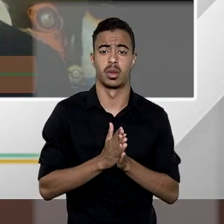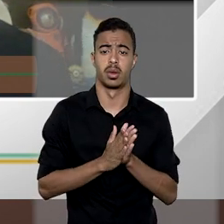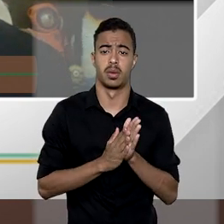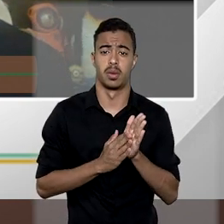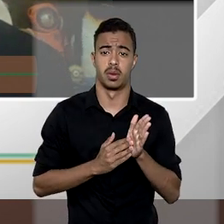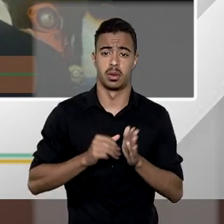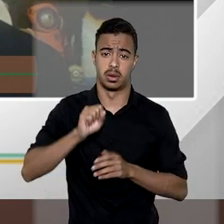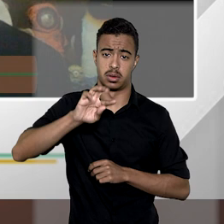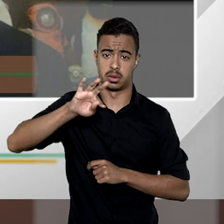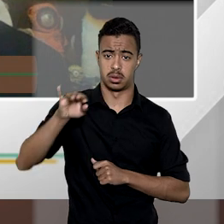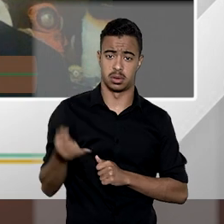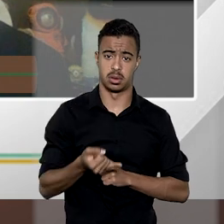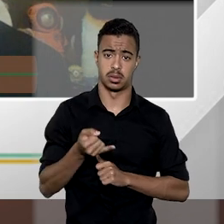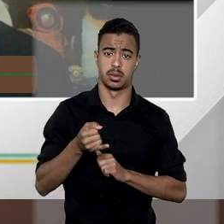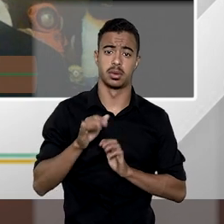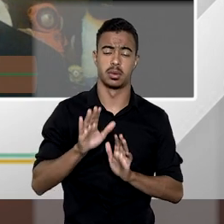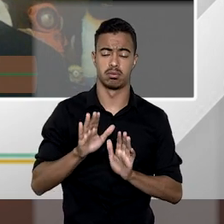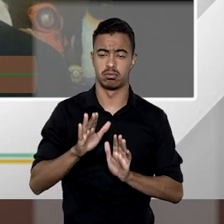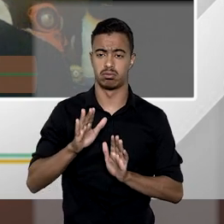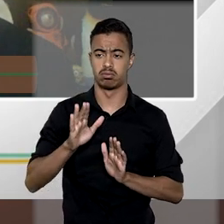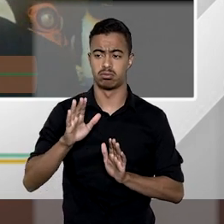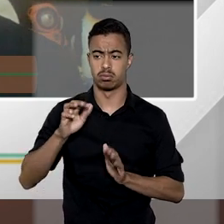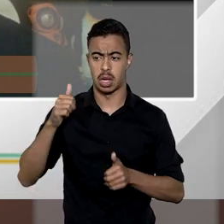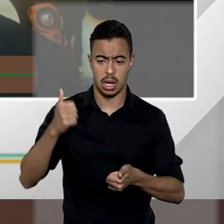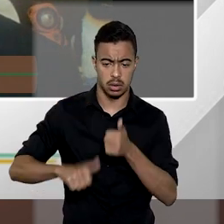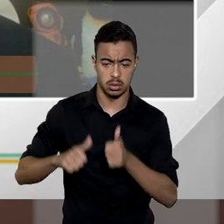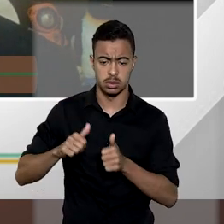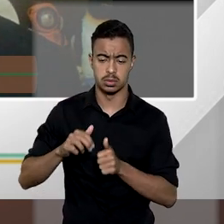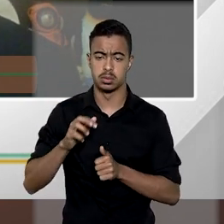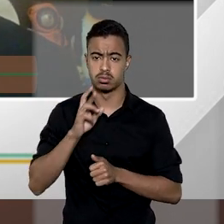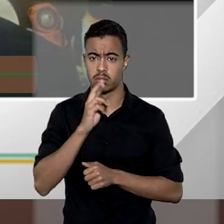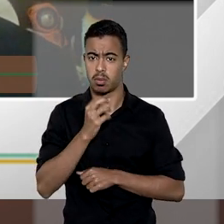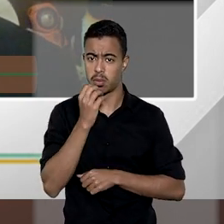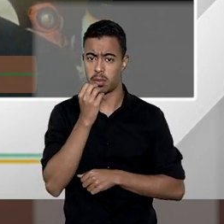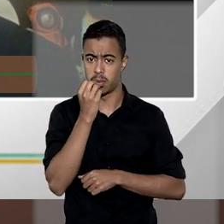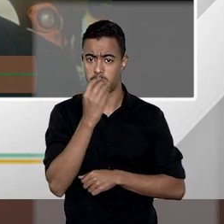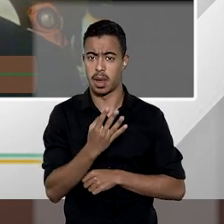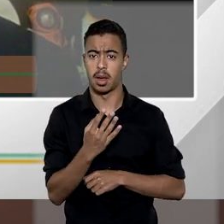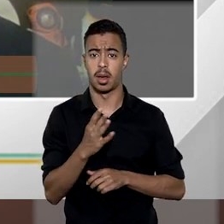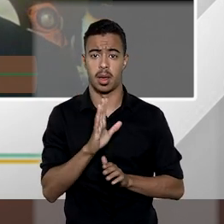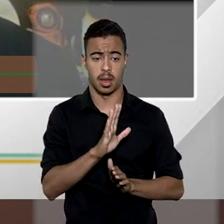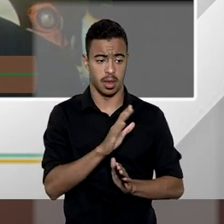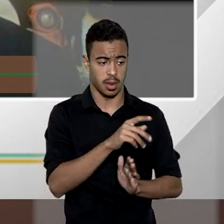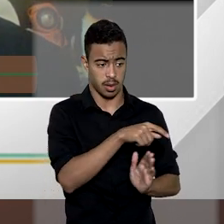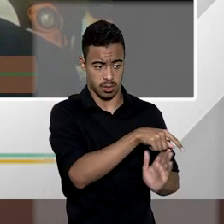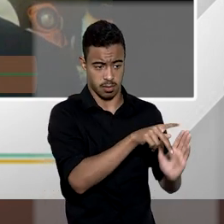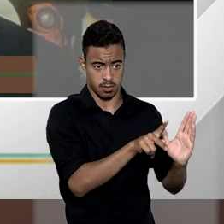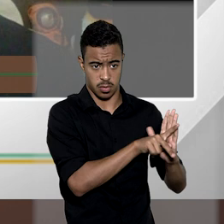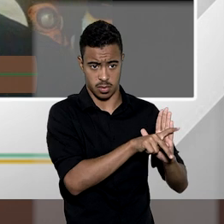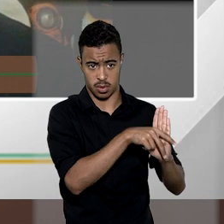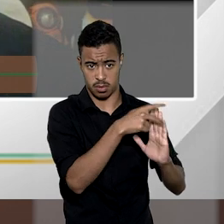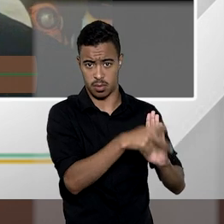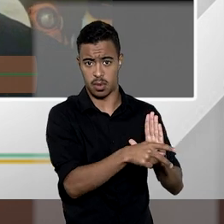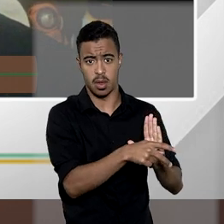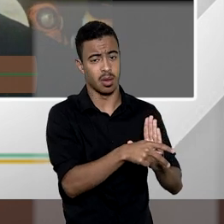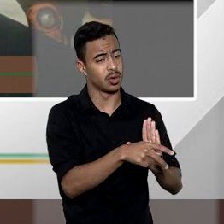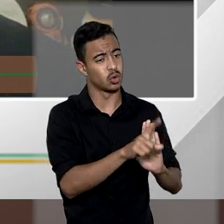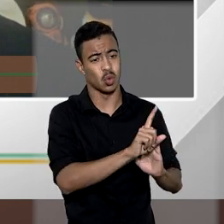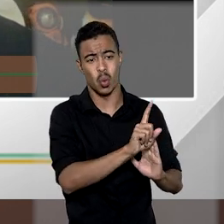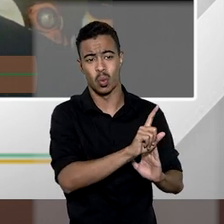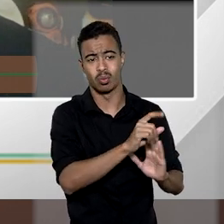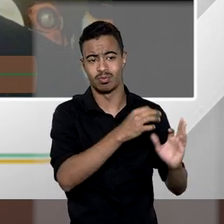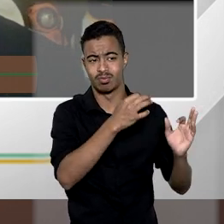o STJ a meu ver andou bem o fato de o bem ser improdutivo é uma